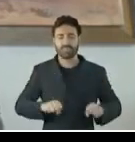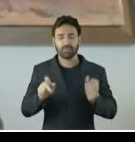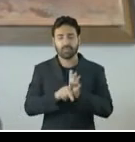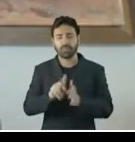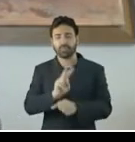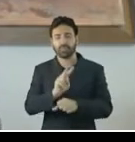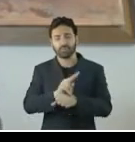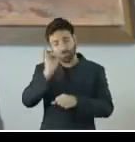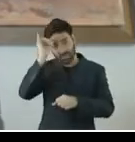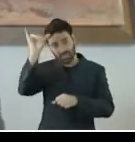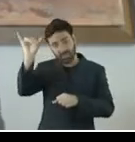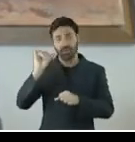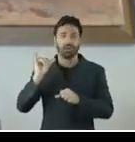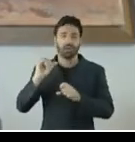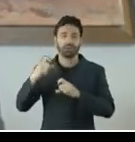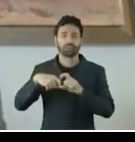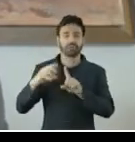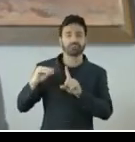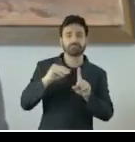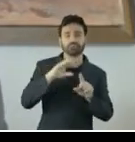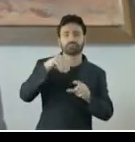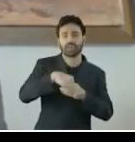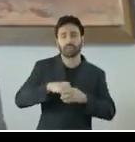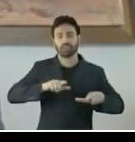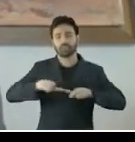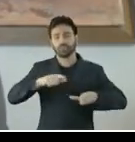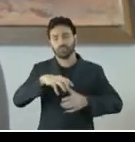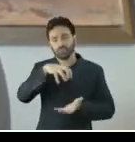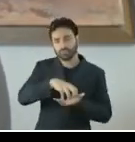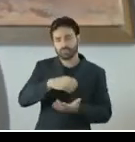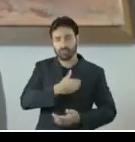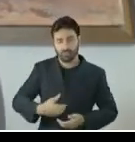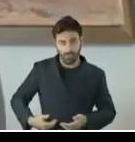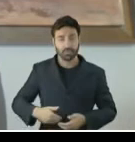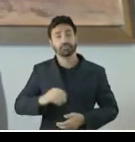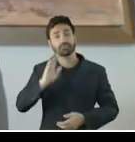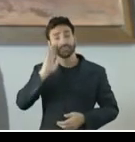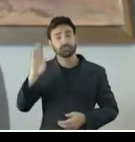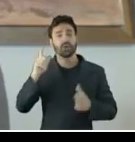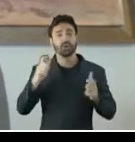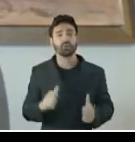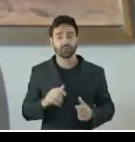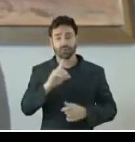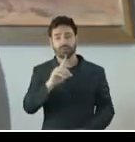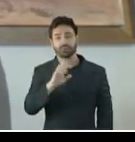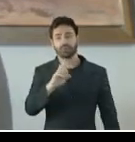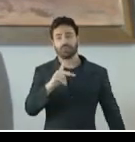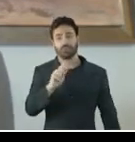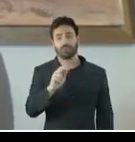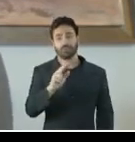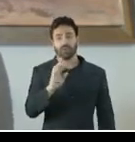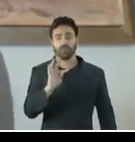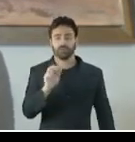e combate ao assédio sexual de órgãos e entidades federais. Dentre eles, o Department of Veterans Affairs,